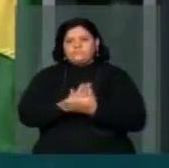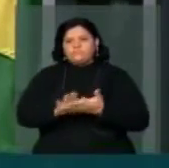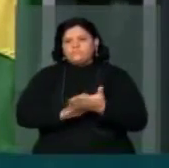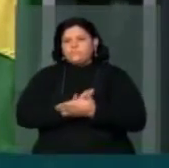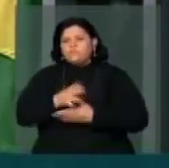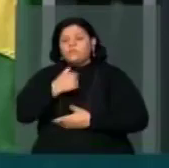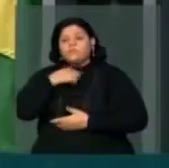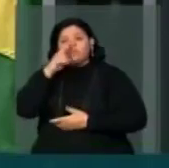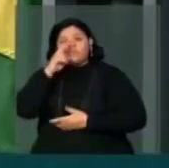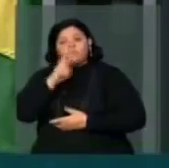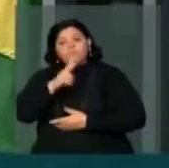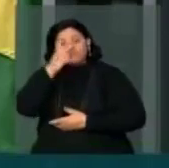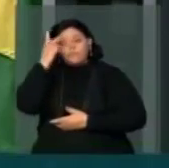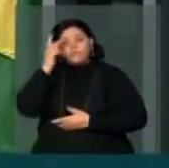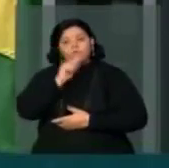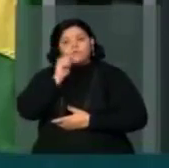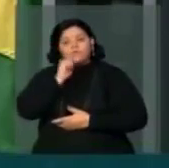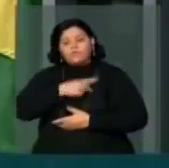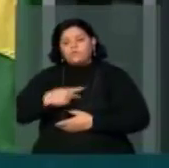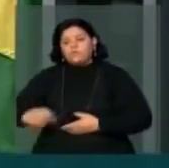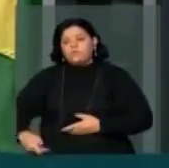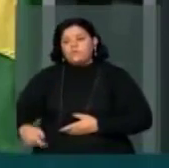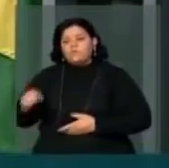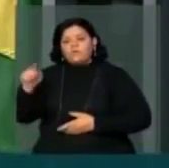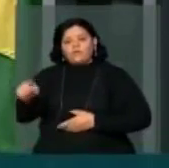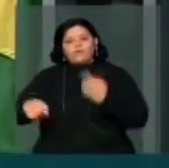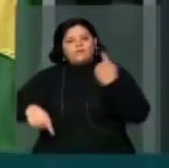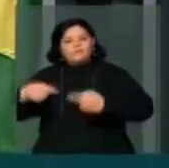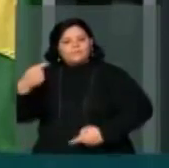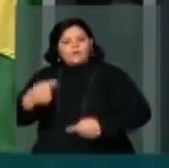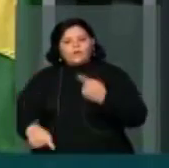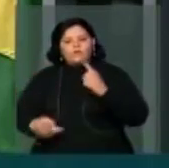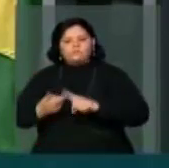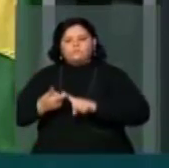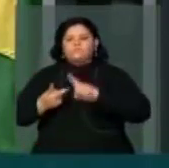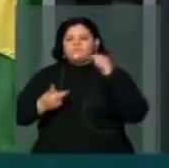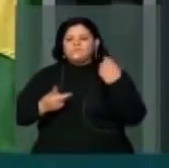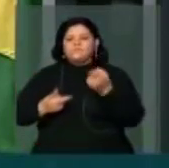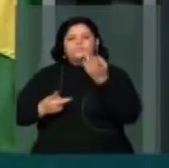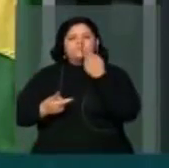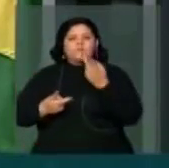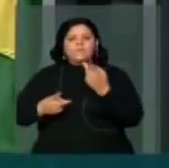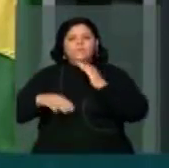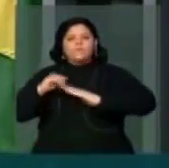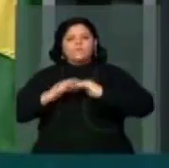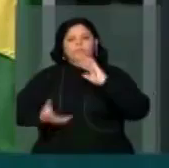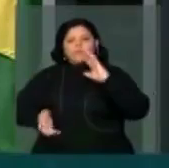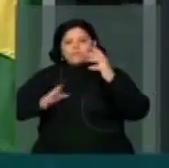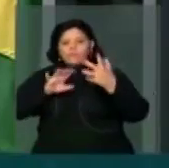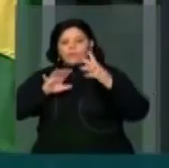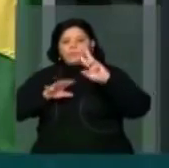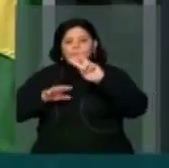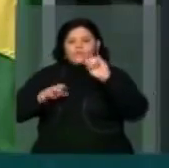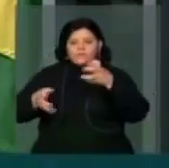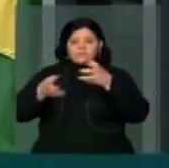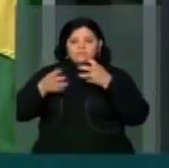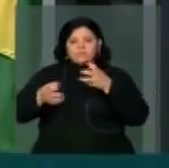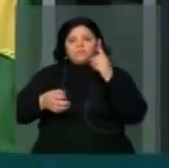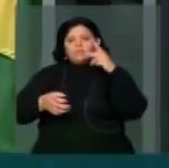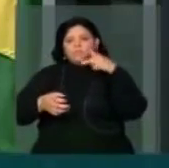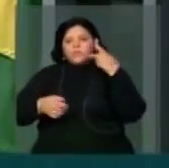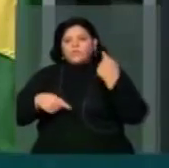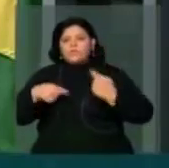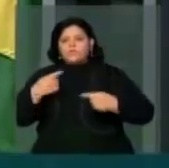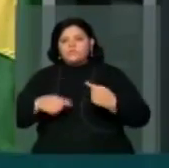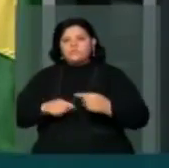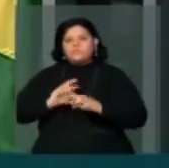debates e também, depois dos debates, depois do eleito, dizer da reforma política. É necessária a